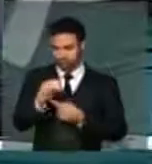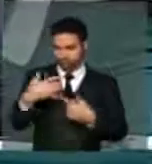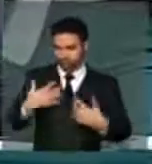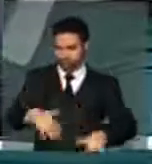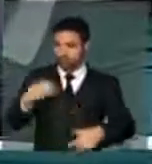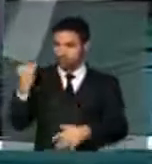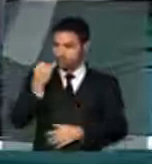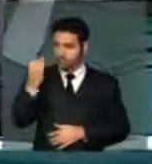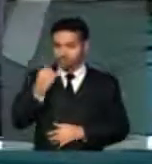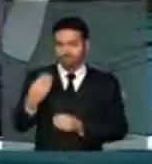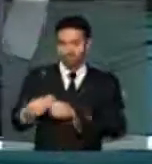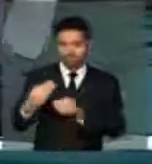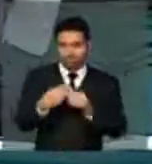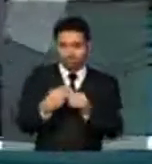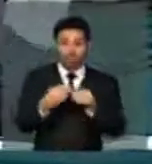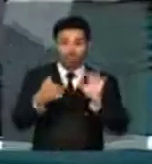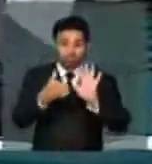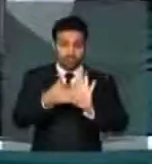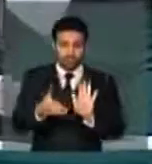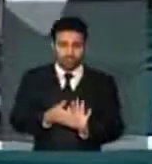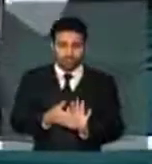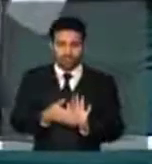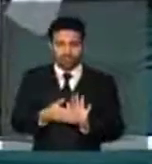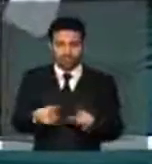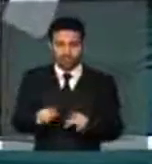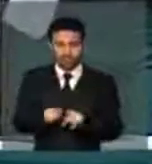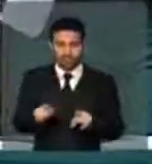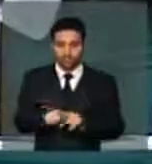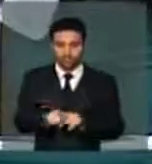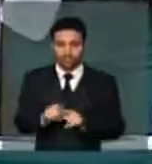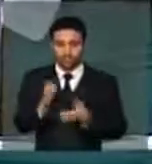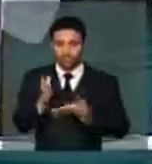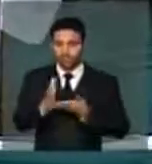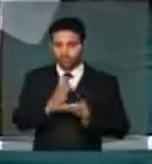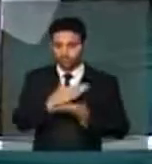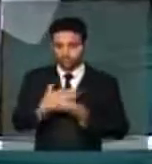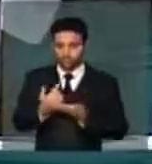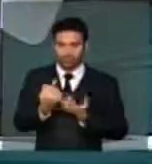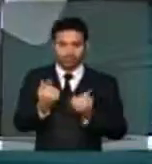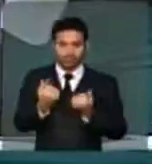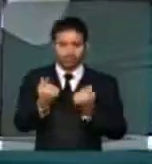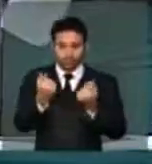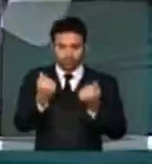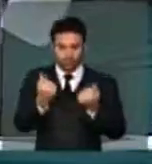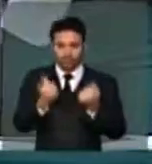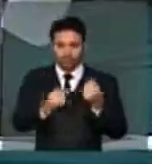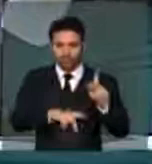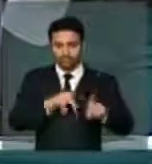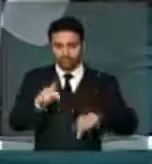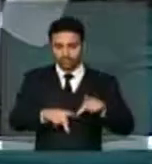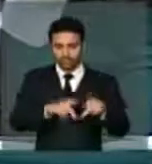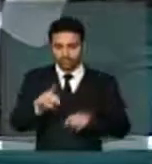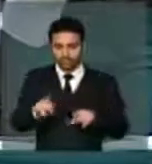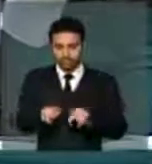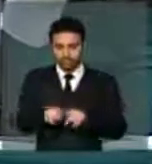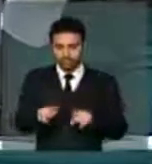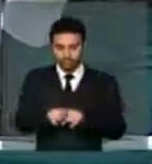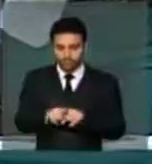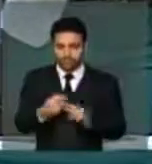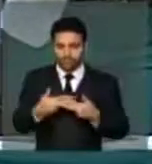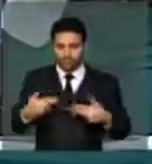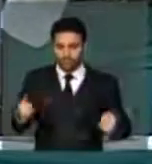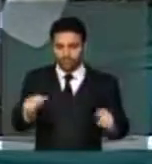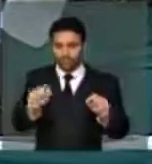municípios, a proposta com relação à partilha dos recursos públicos e, respectivamente, as